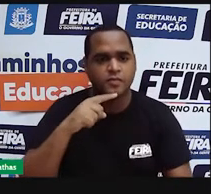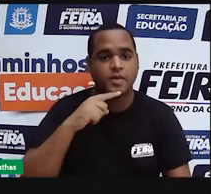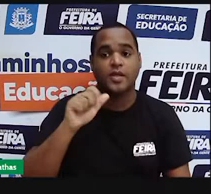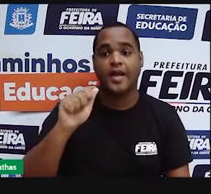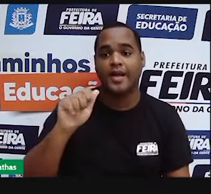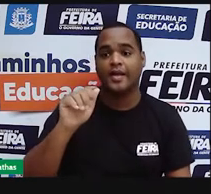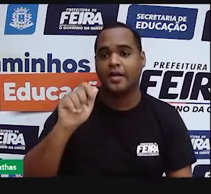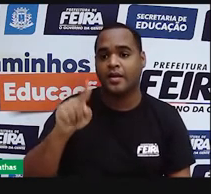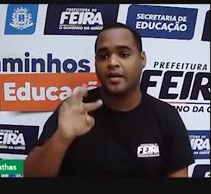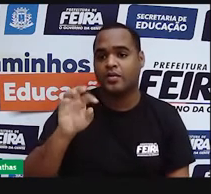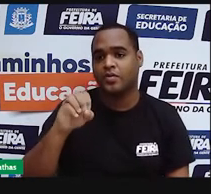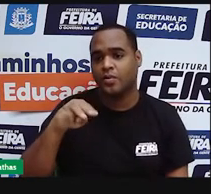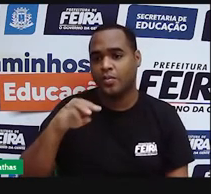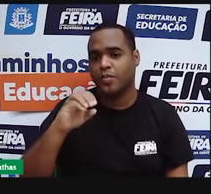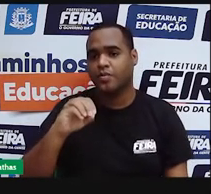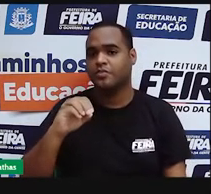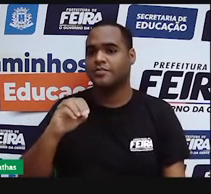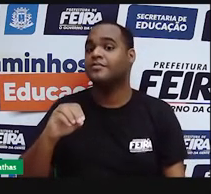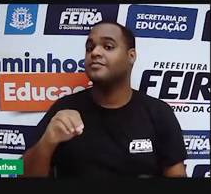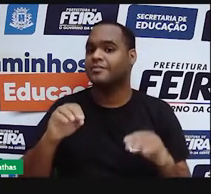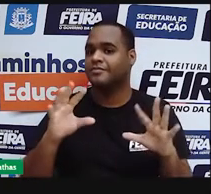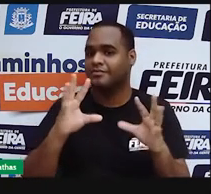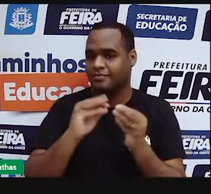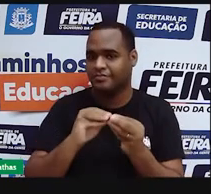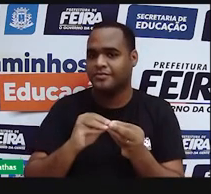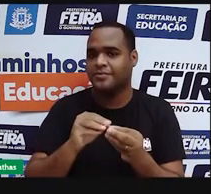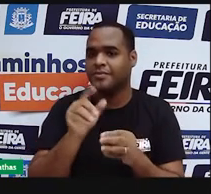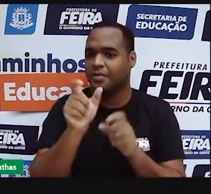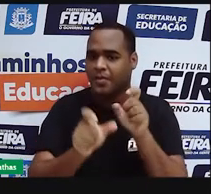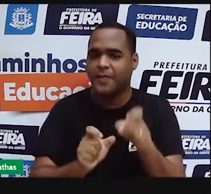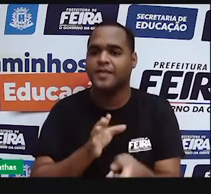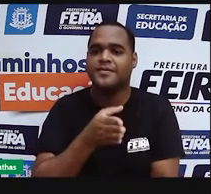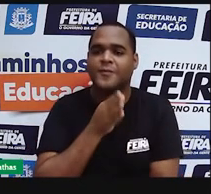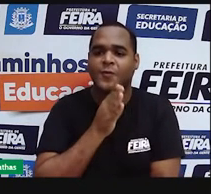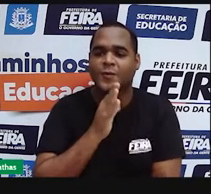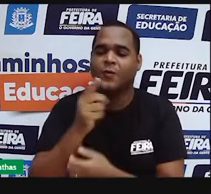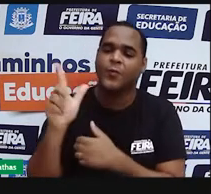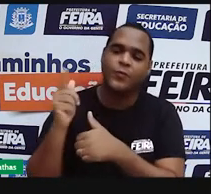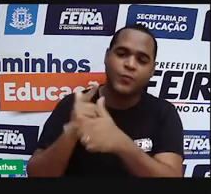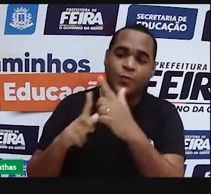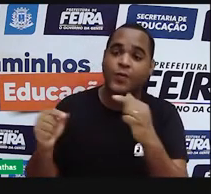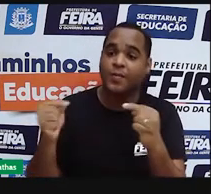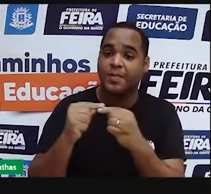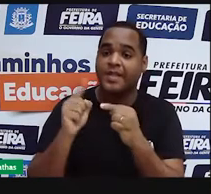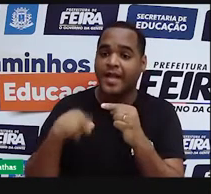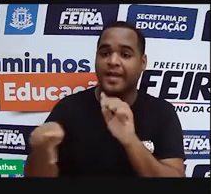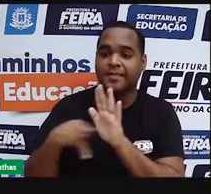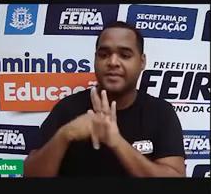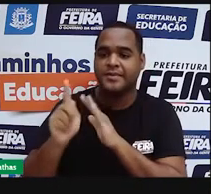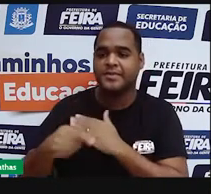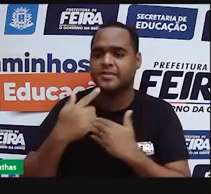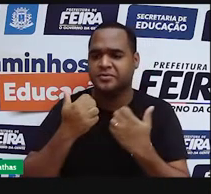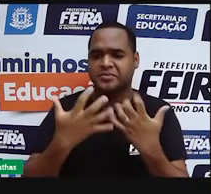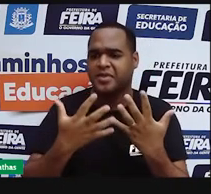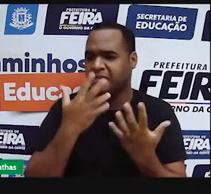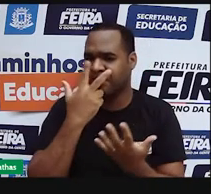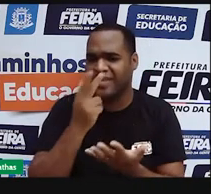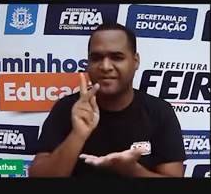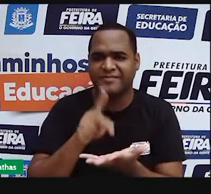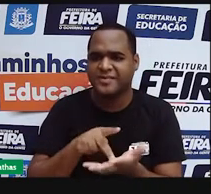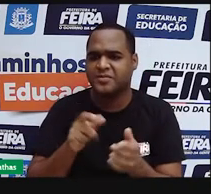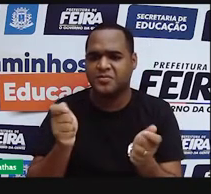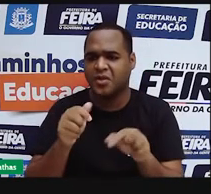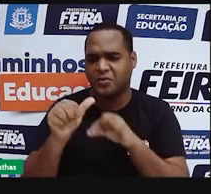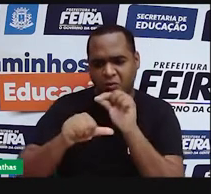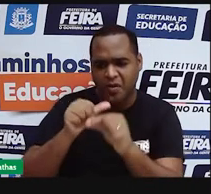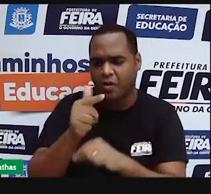mas aí quando se descobriu que existiam outras partezinhas que compunham aquele átomo, já não tinha mais jeito de mudar o nome. Então,